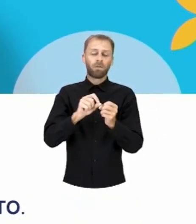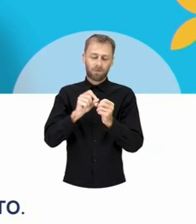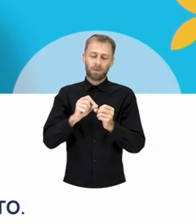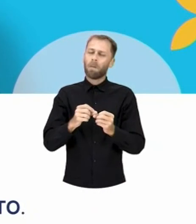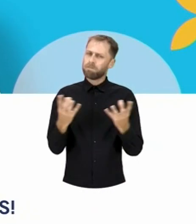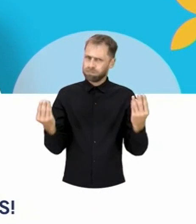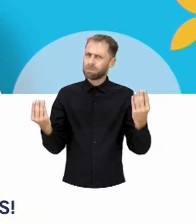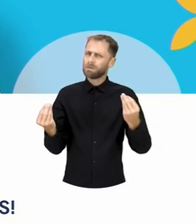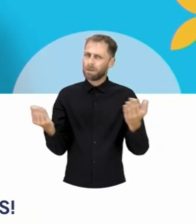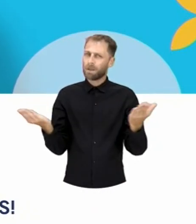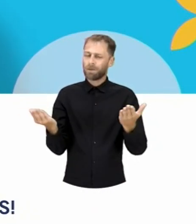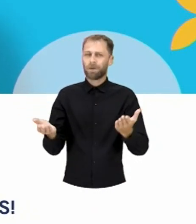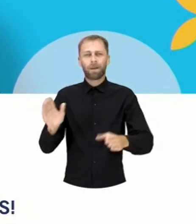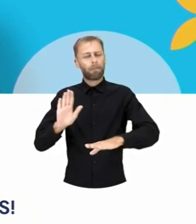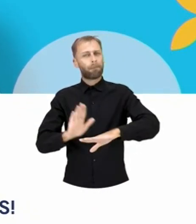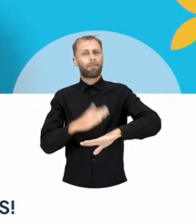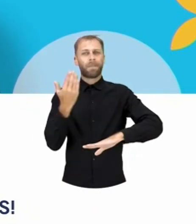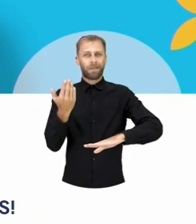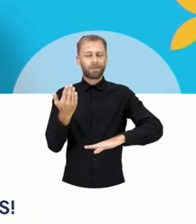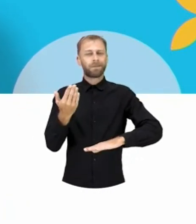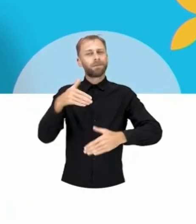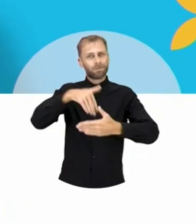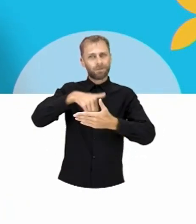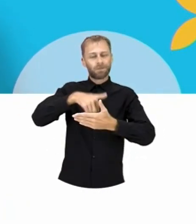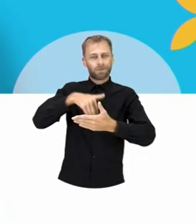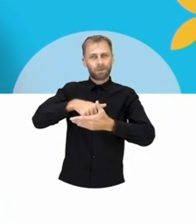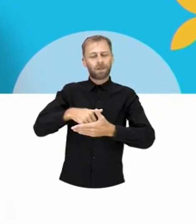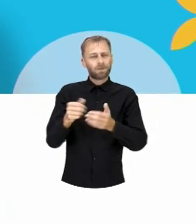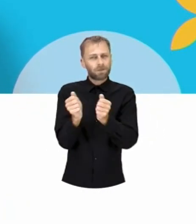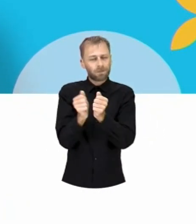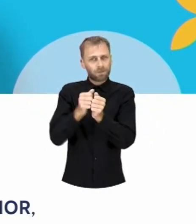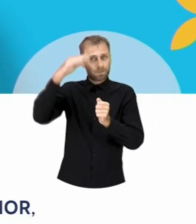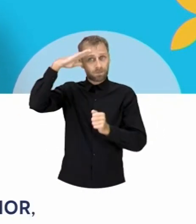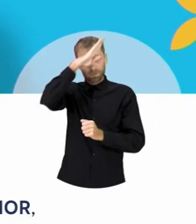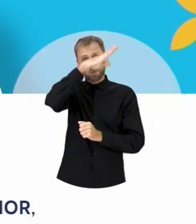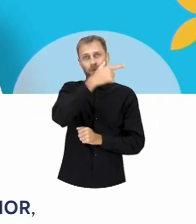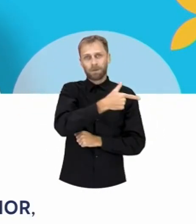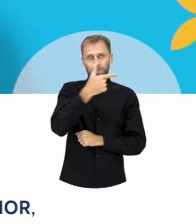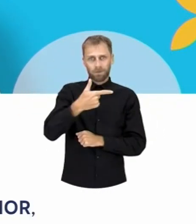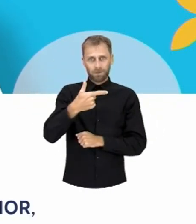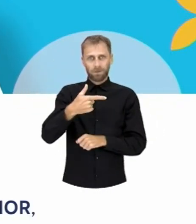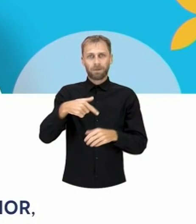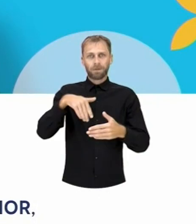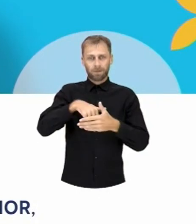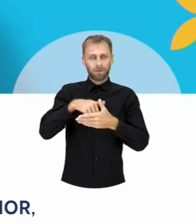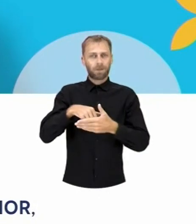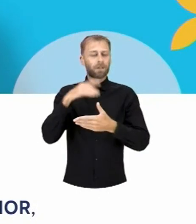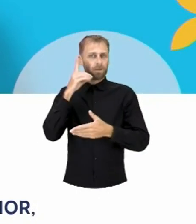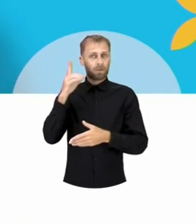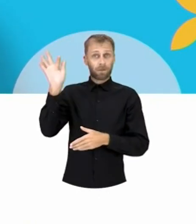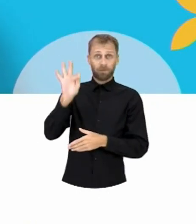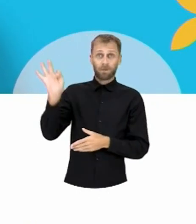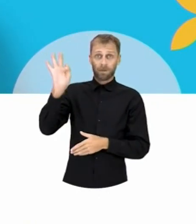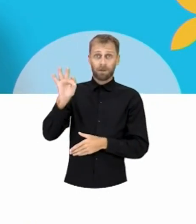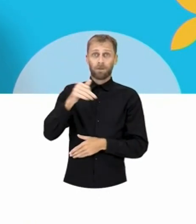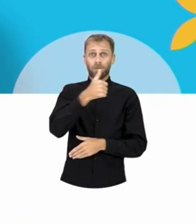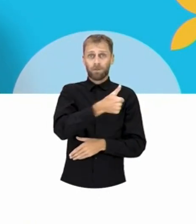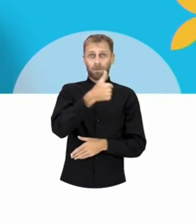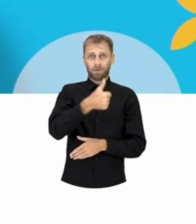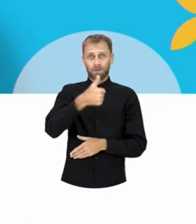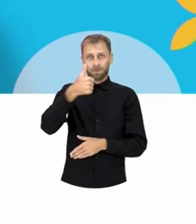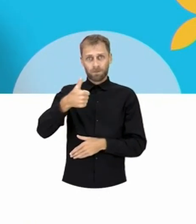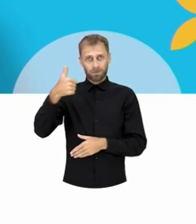já fez muito E agora podemos fazer muito mais Dia 2 de outubro É fechado com Bolsonaro 22 E Vicentinho Júnior Seu deputado federal